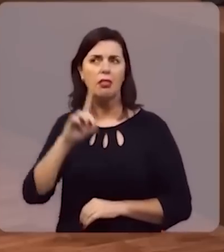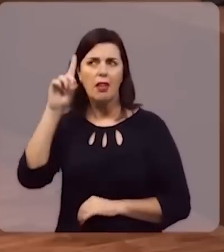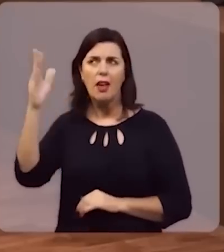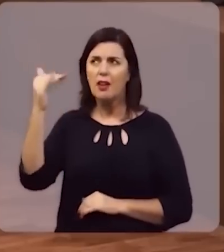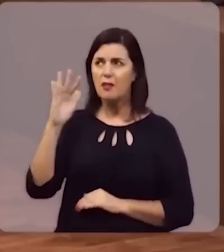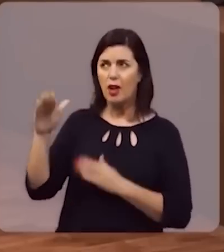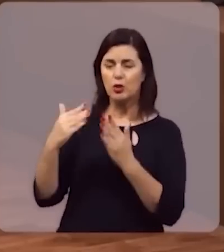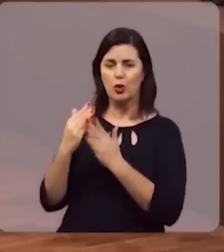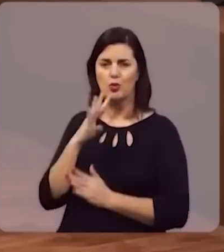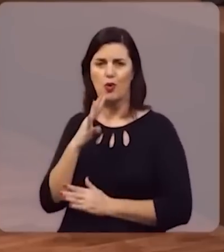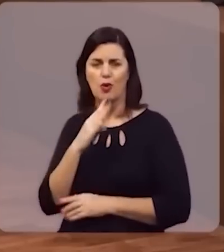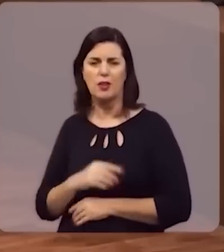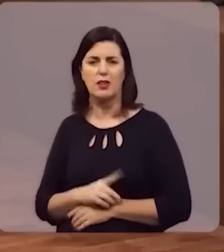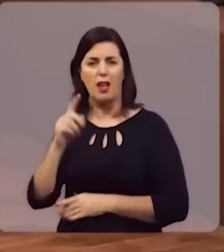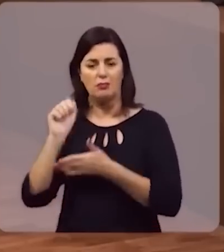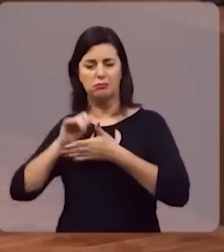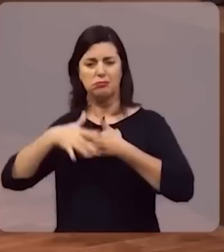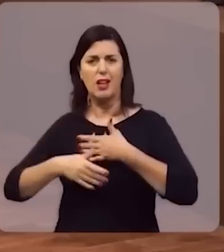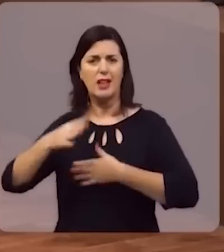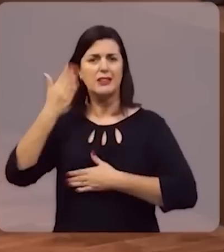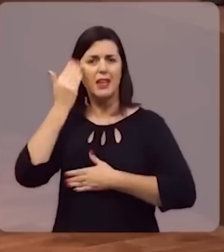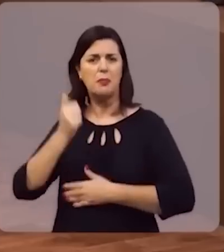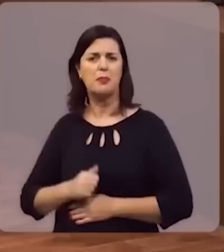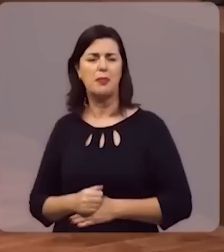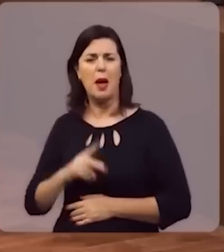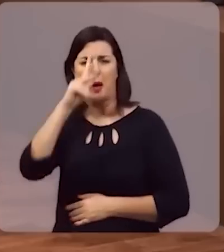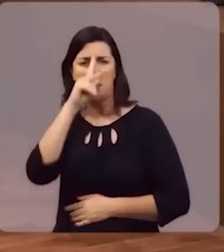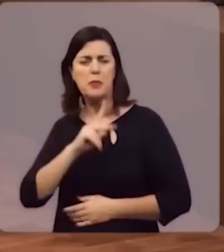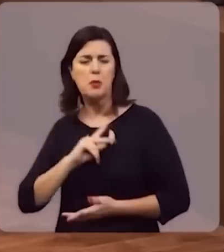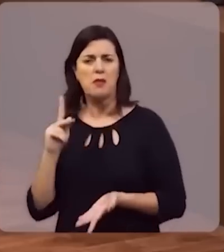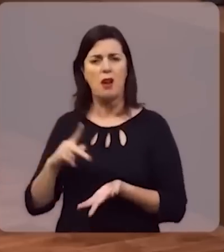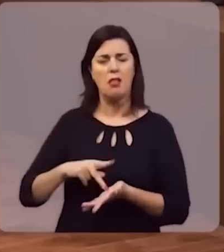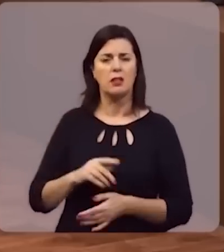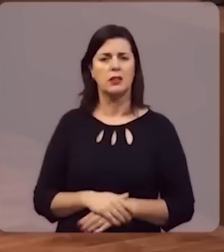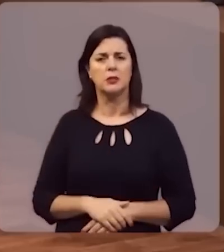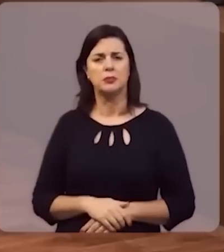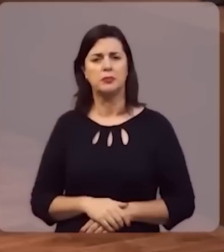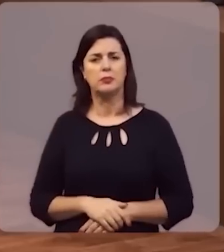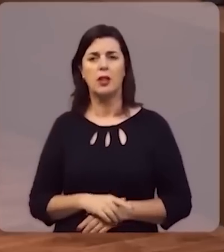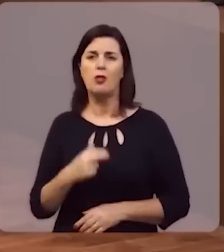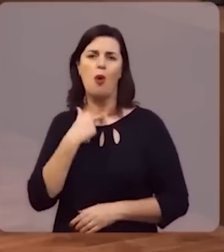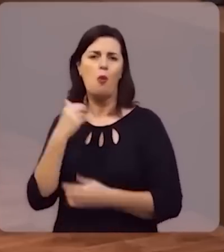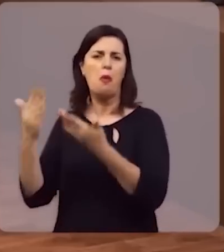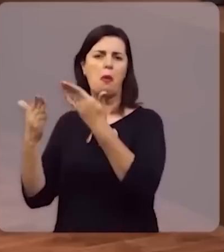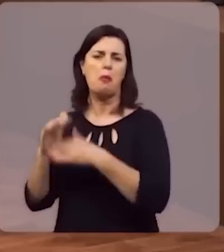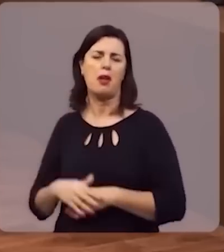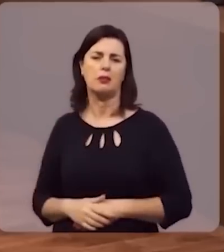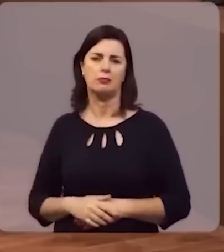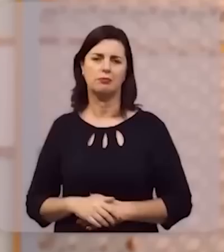Dele procede todo conhecimento. Ele é a fonte de todo saber. Ele é a própria verdade. Ele é incomparável.